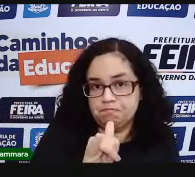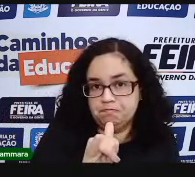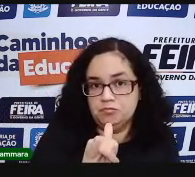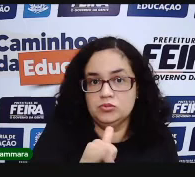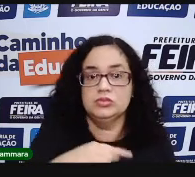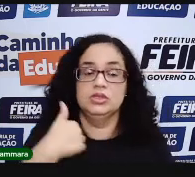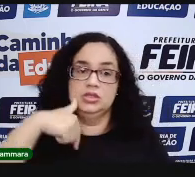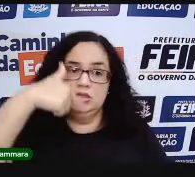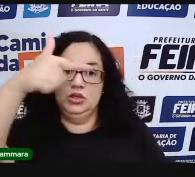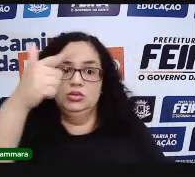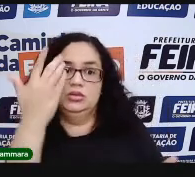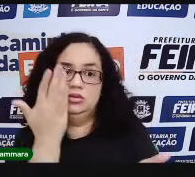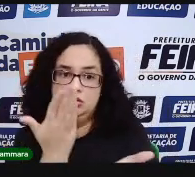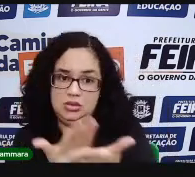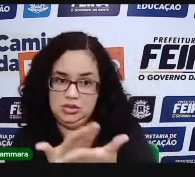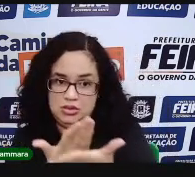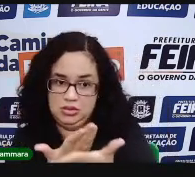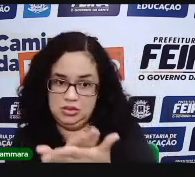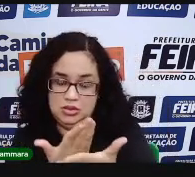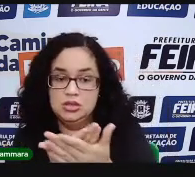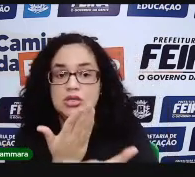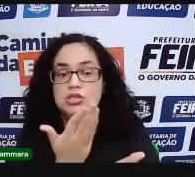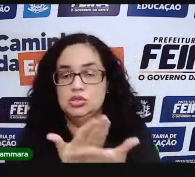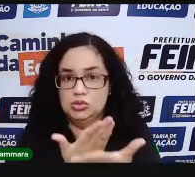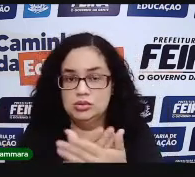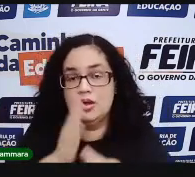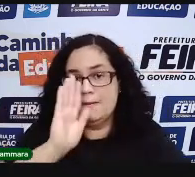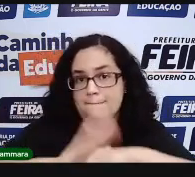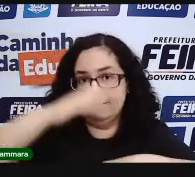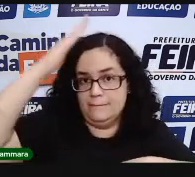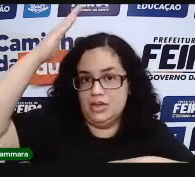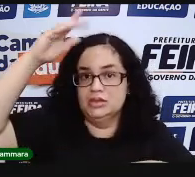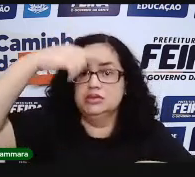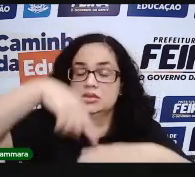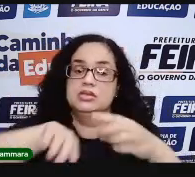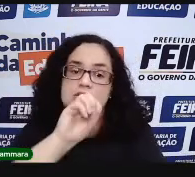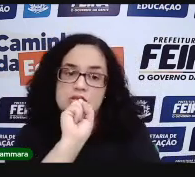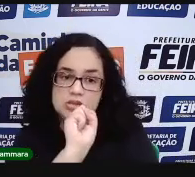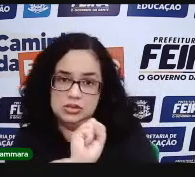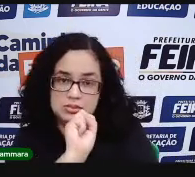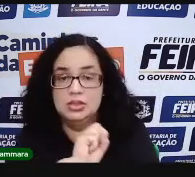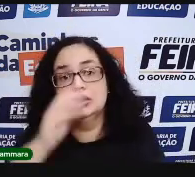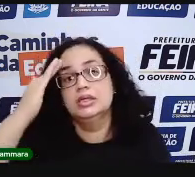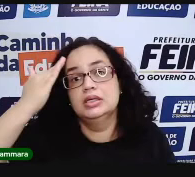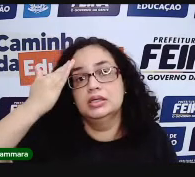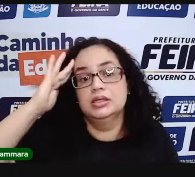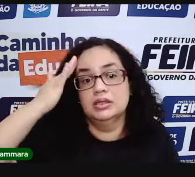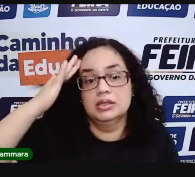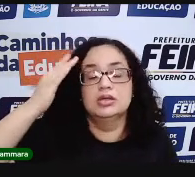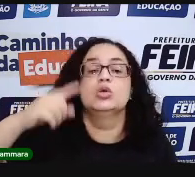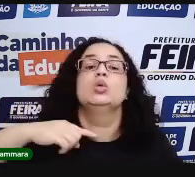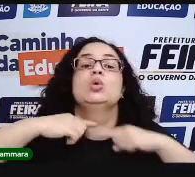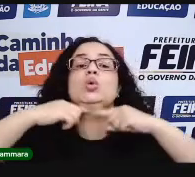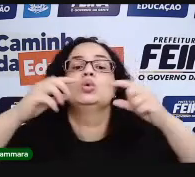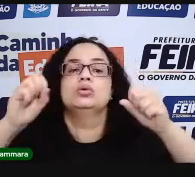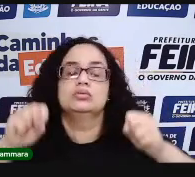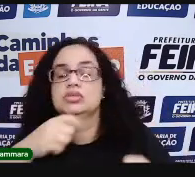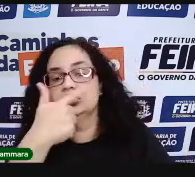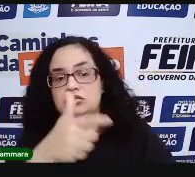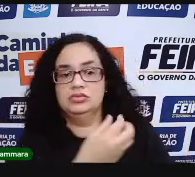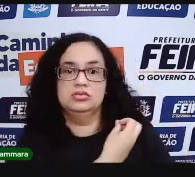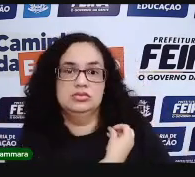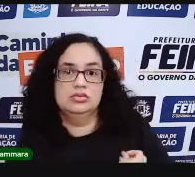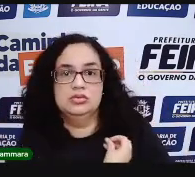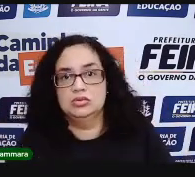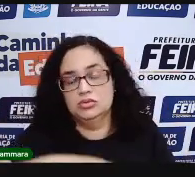que na próxima aula a gente vai estudar um pouco mais sobre isso. E eu espero que vocês entendam que é impossível a gente